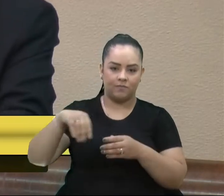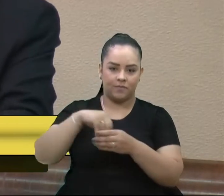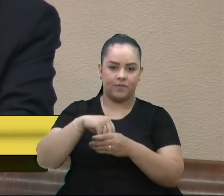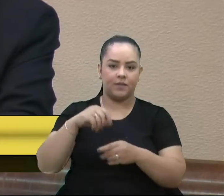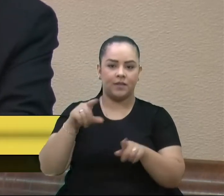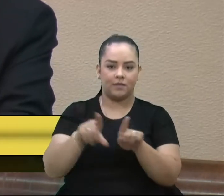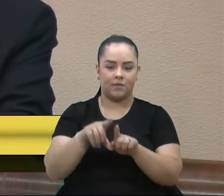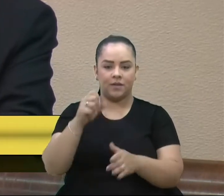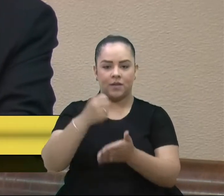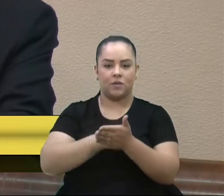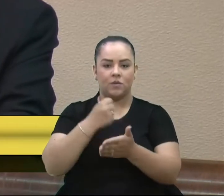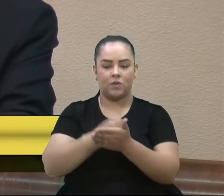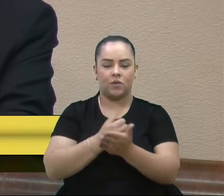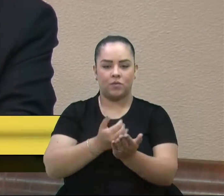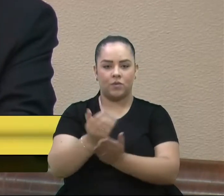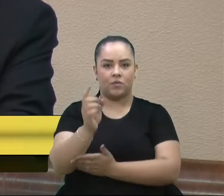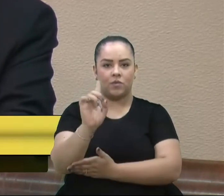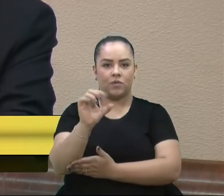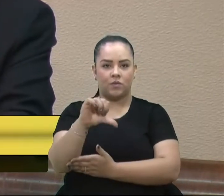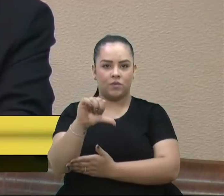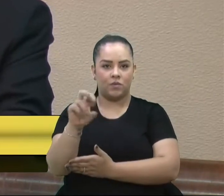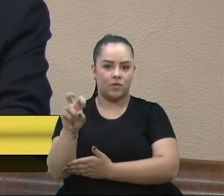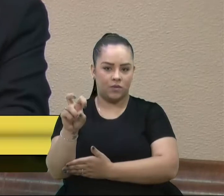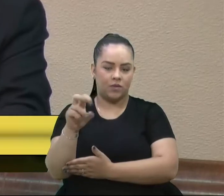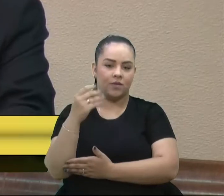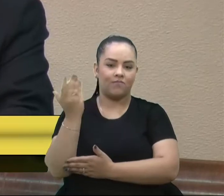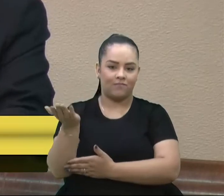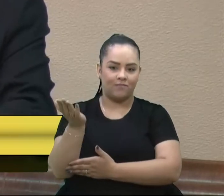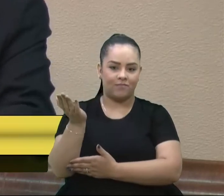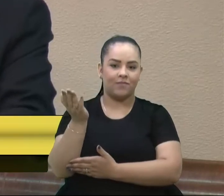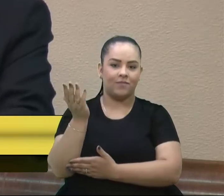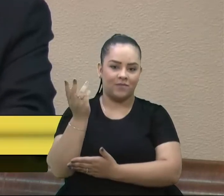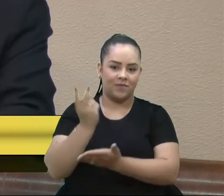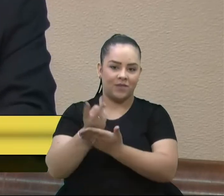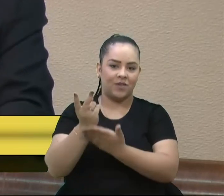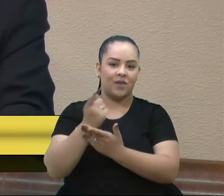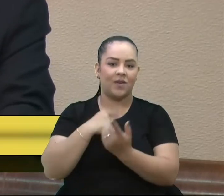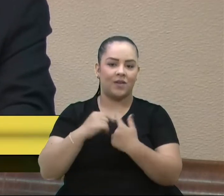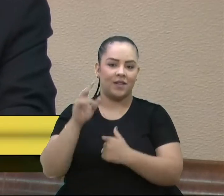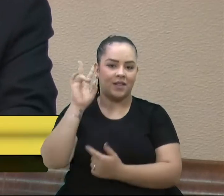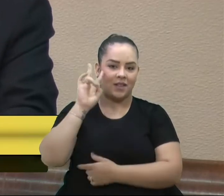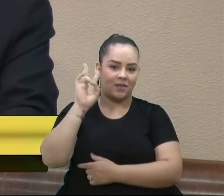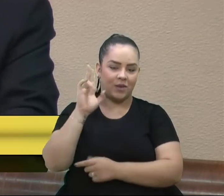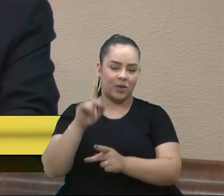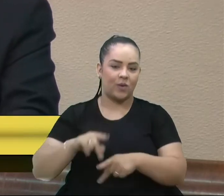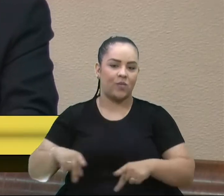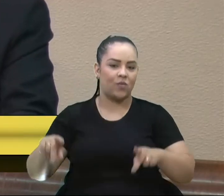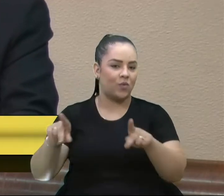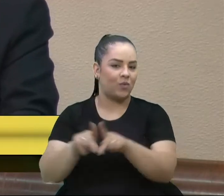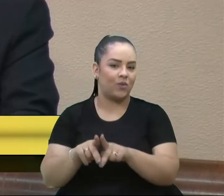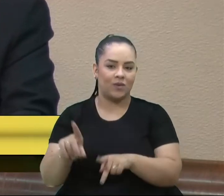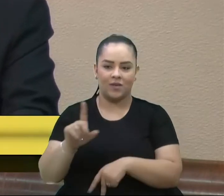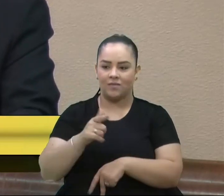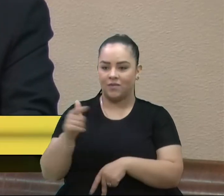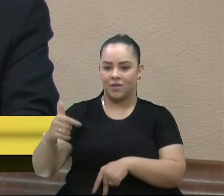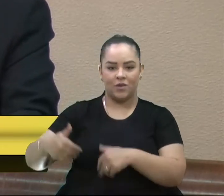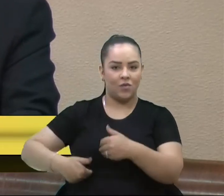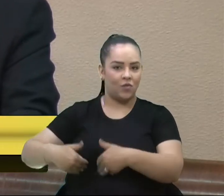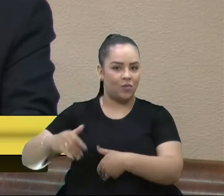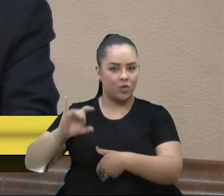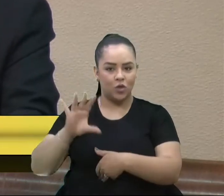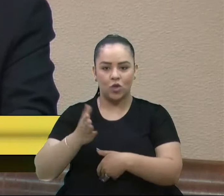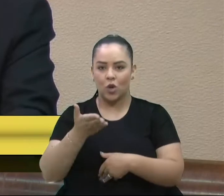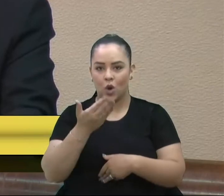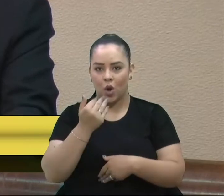luta desde 1995, segundo ela, ela sempre gosta de lembrar que o povo não sente fome apenas de comida,